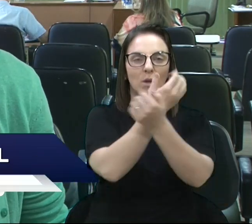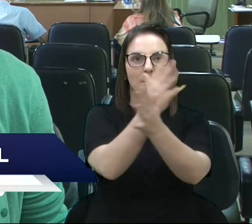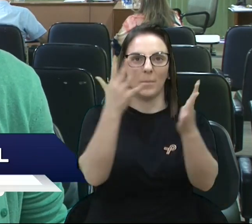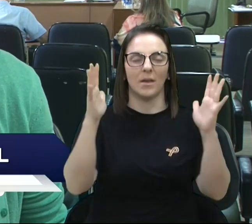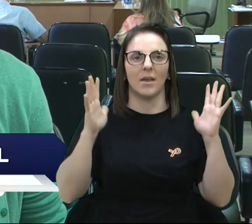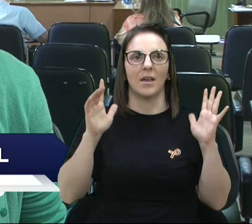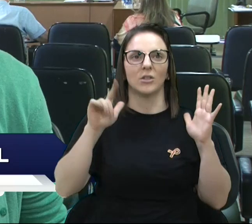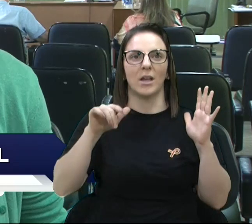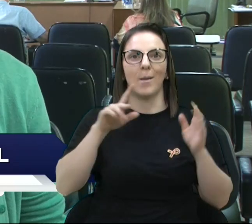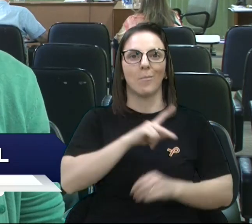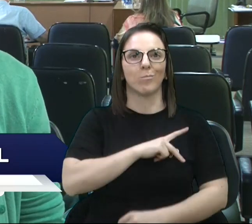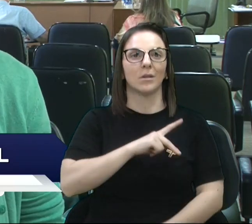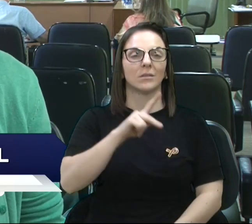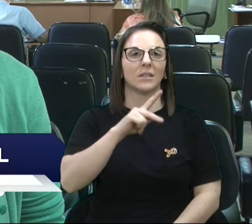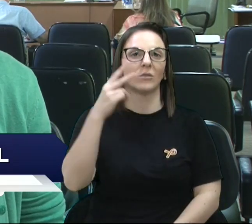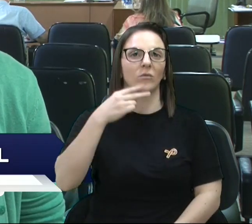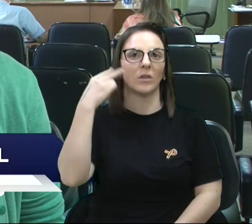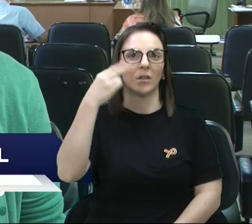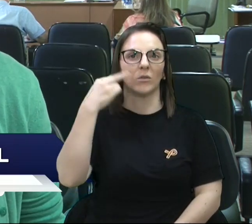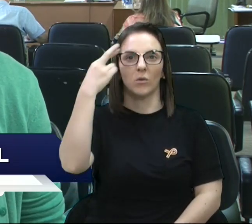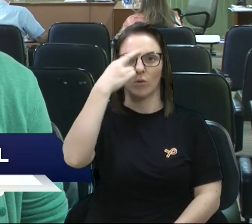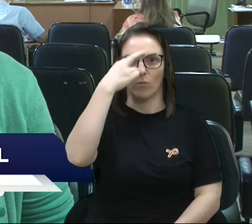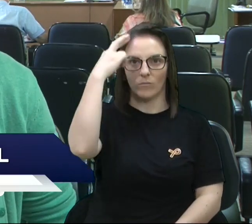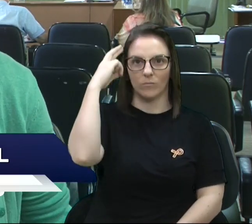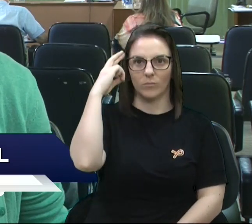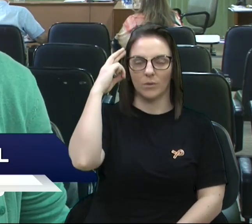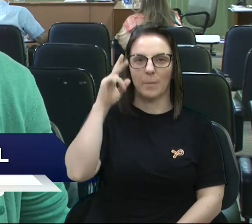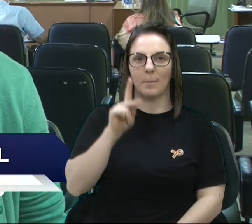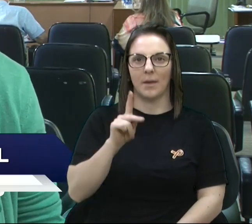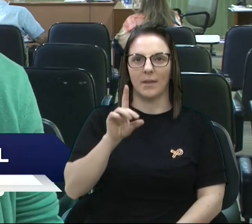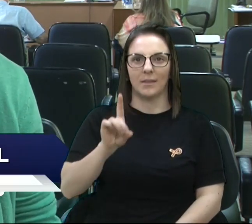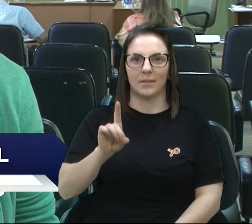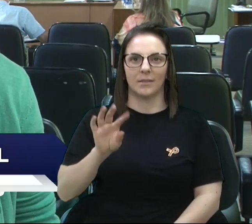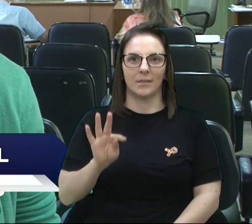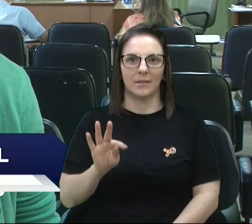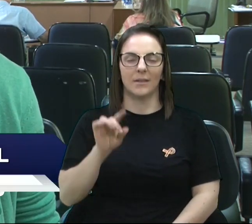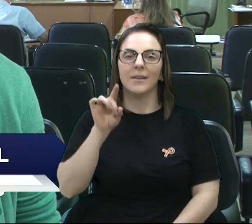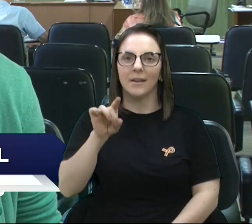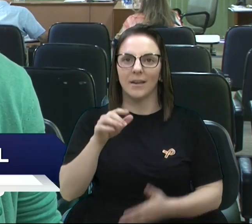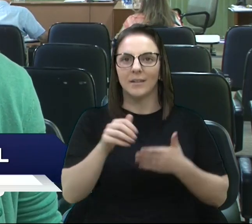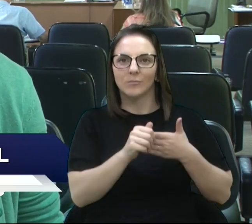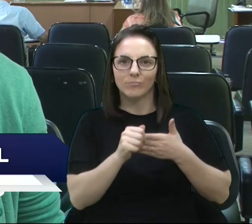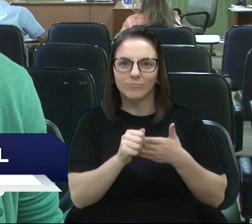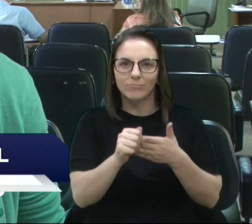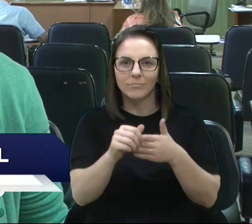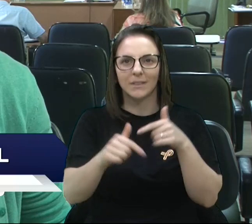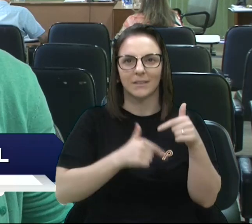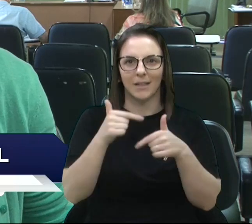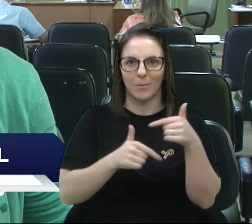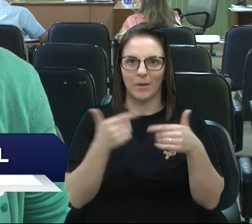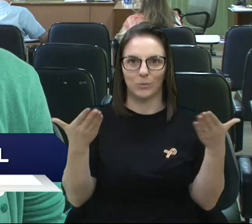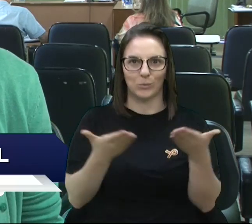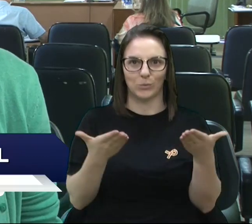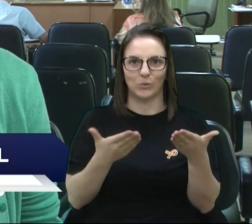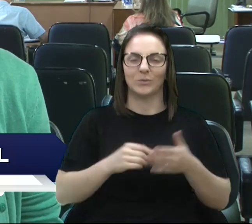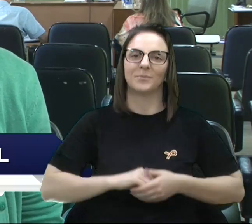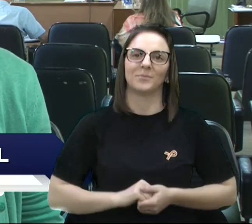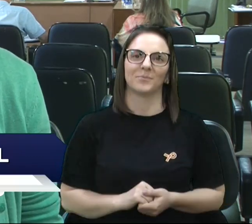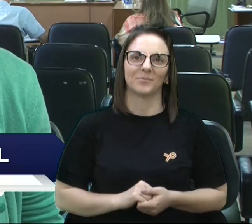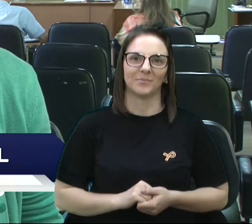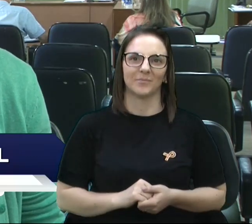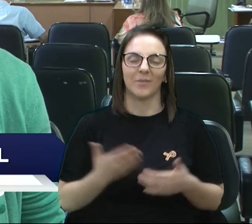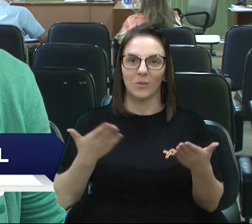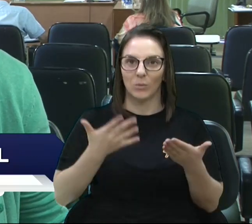presidida pelo vereador Rafael Bueno, do PDT. E é ele que vai comandar os trabalhos de hoje. Nesta